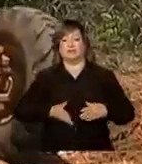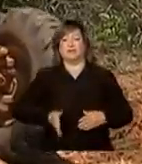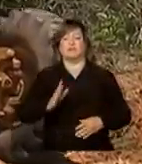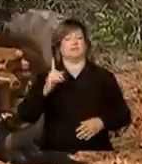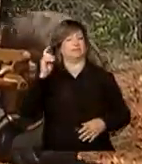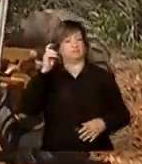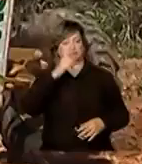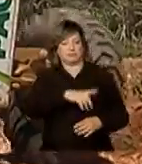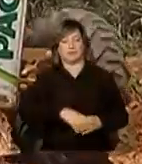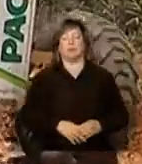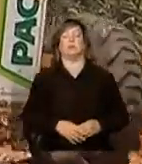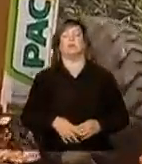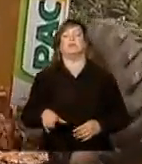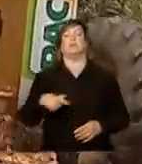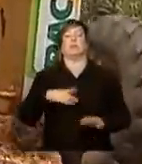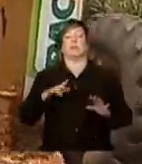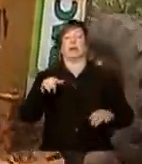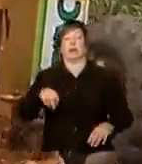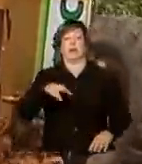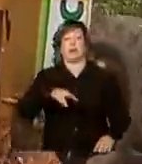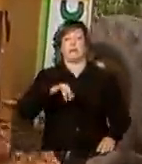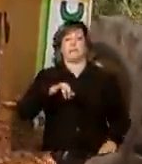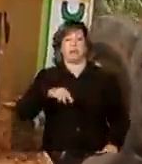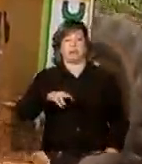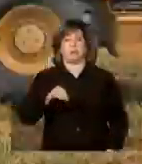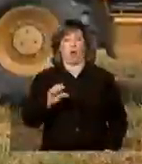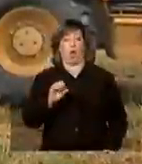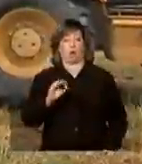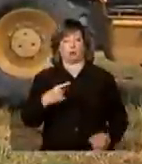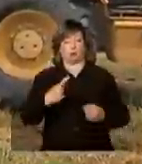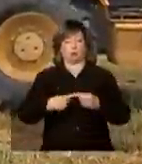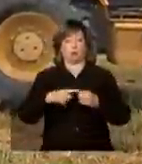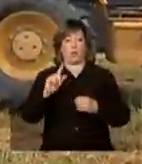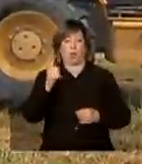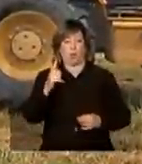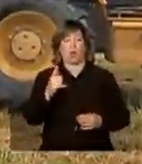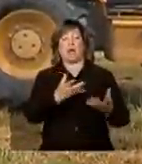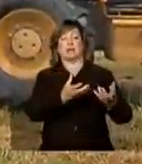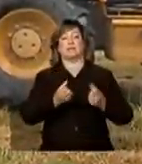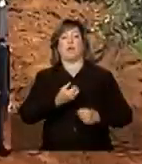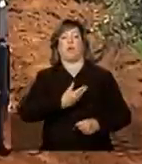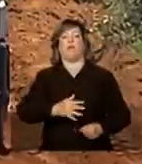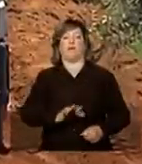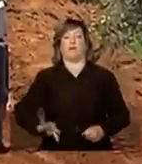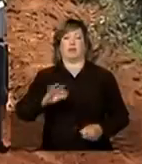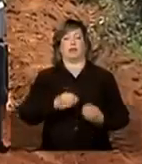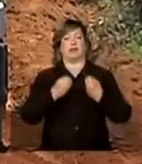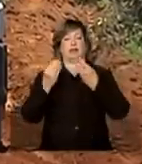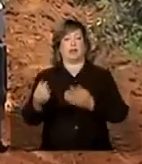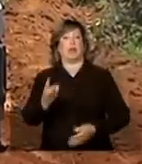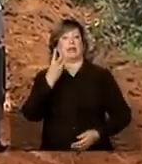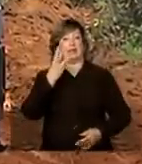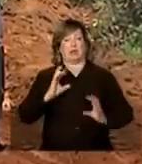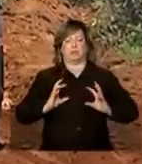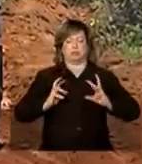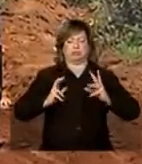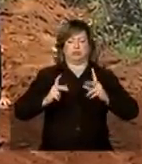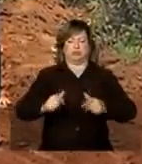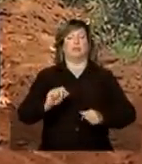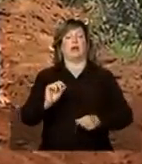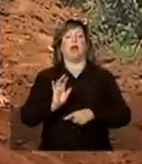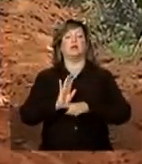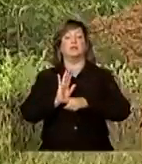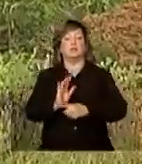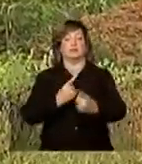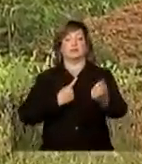Mas Mimoso, Goiás, recebeu nos últimos meses três máquinas do governo federal para recuperar as estradas vicinais